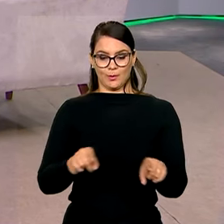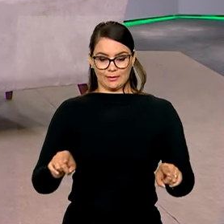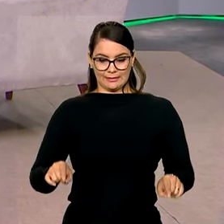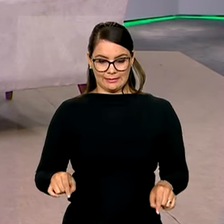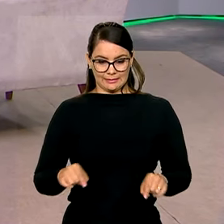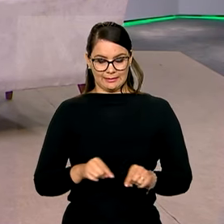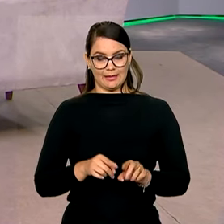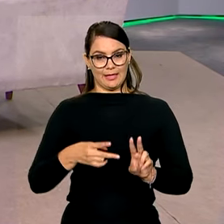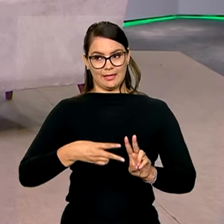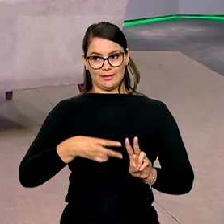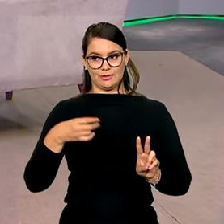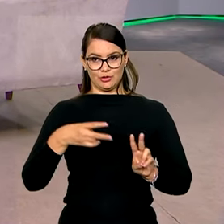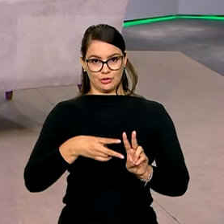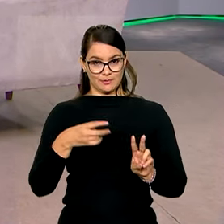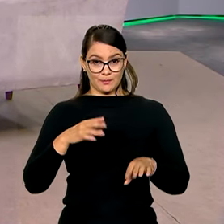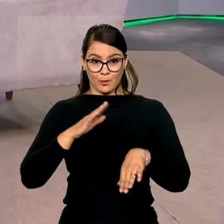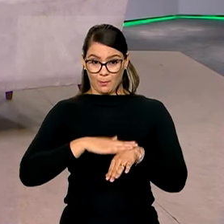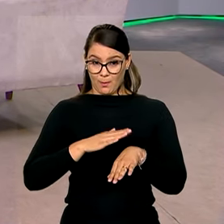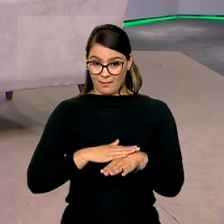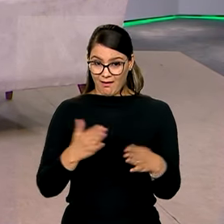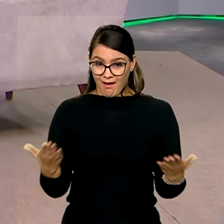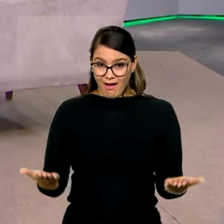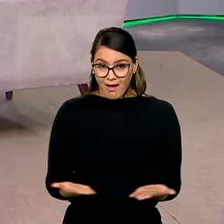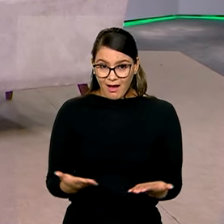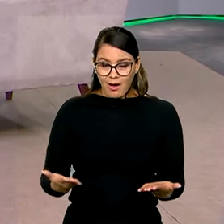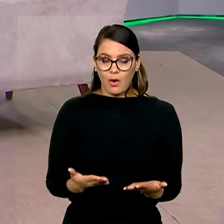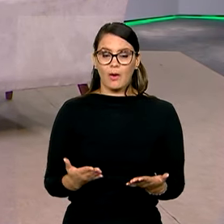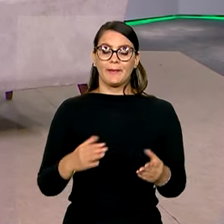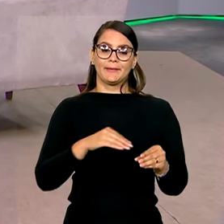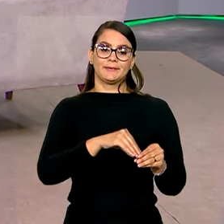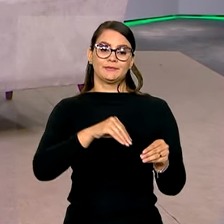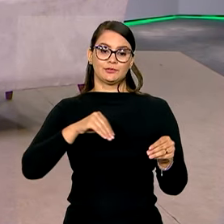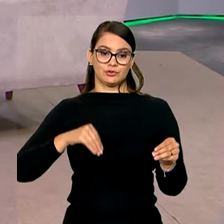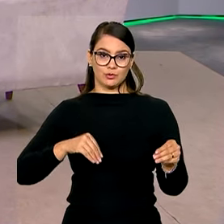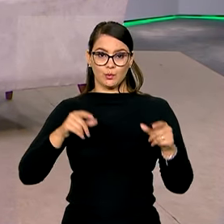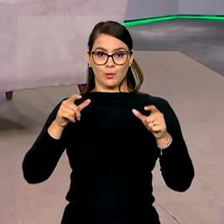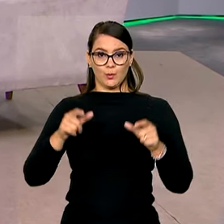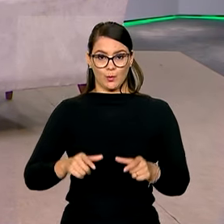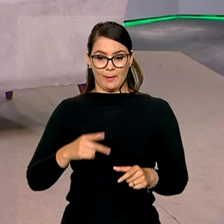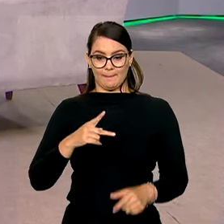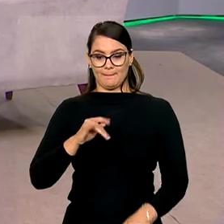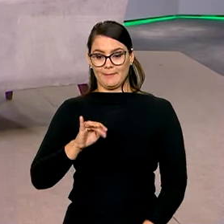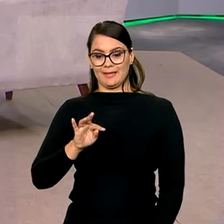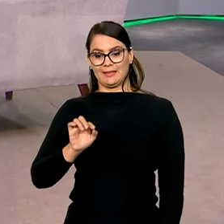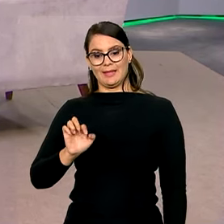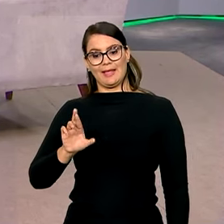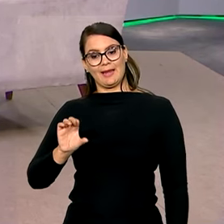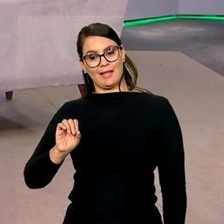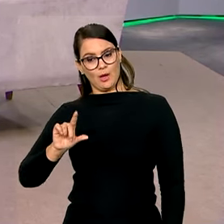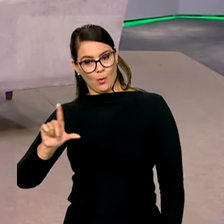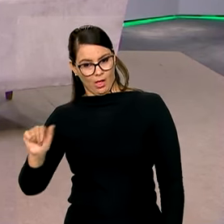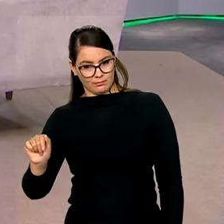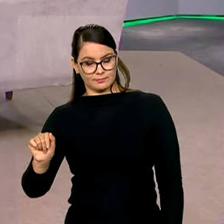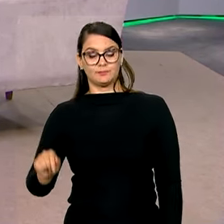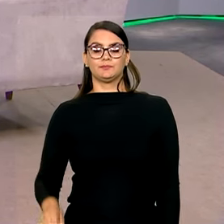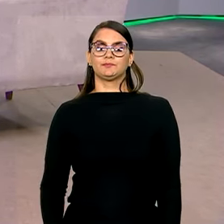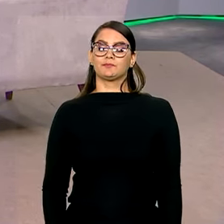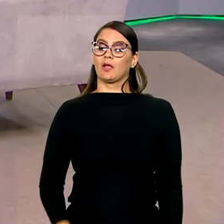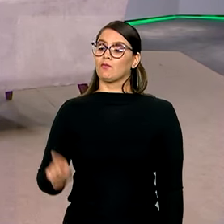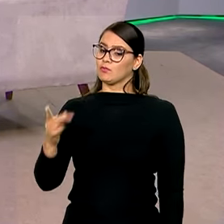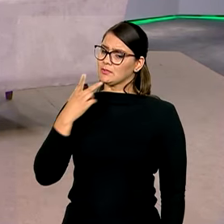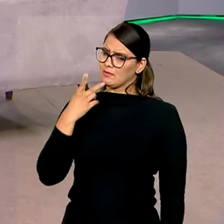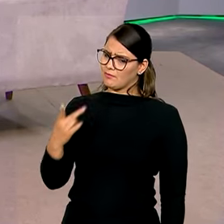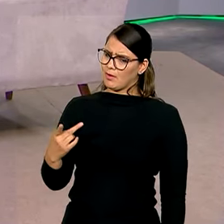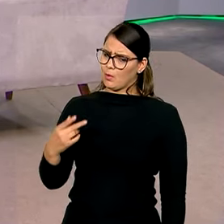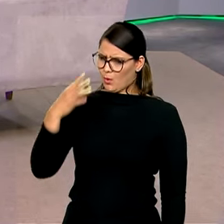e, nesse momento, nós estamos fazendo a desintrusão na terra indígena pterilha. Pelo que você fala, a gente pode deduzir